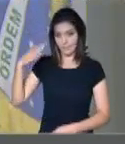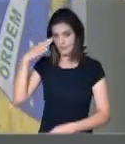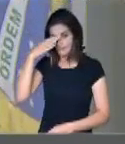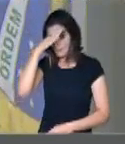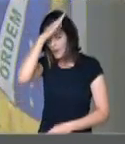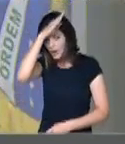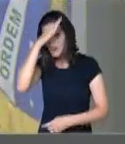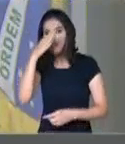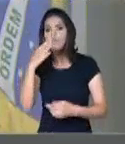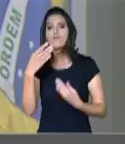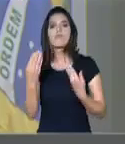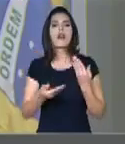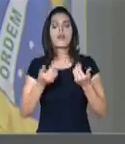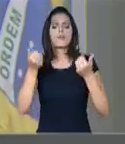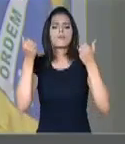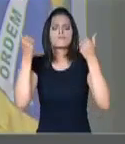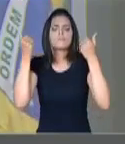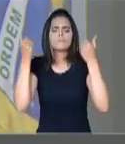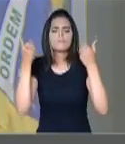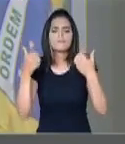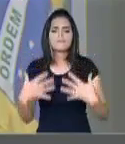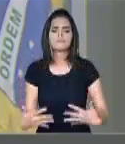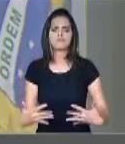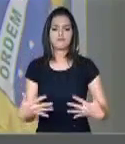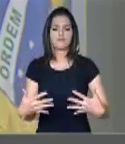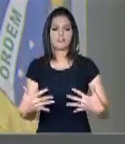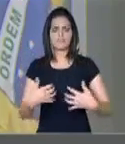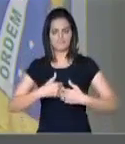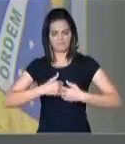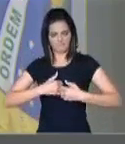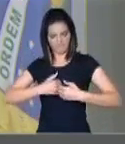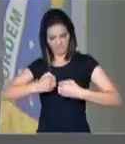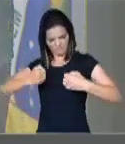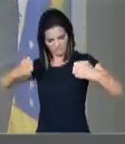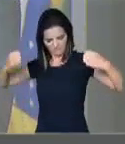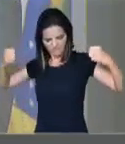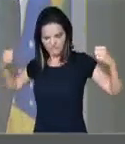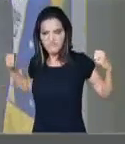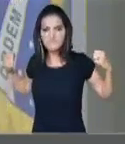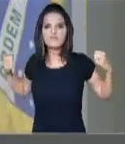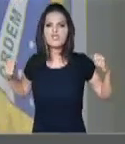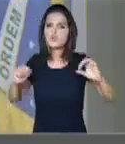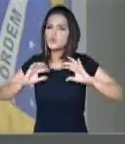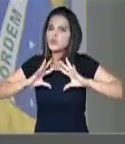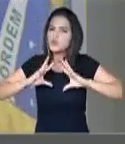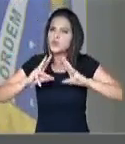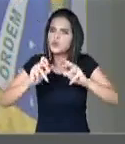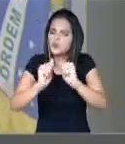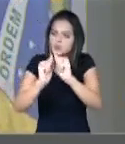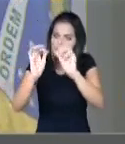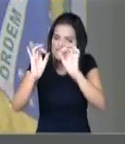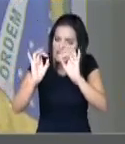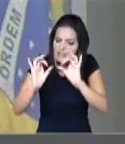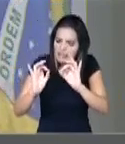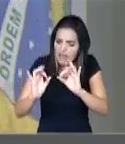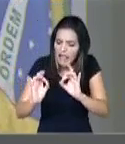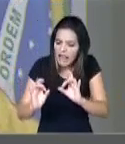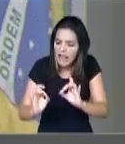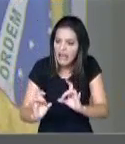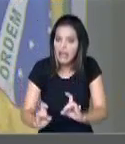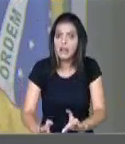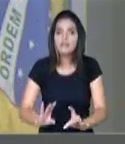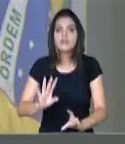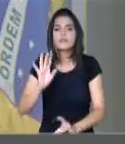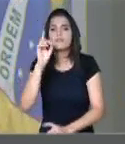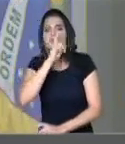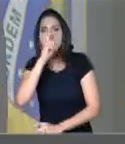as vísceras, mostrou as vísceras da mentira do que é o